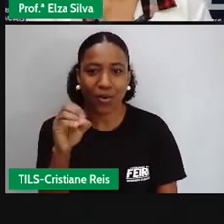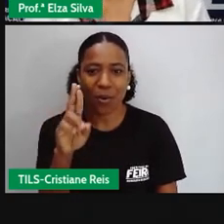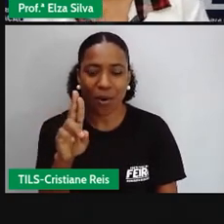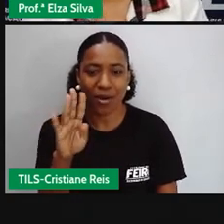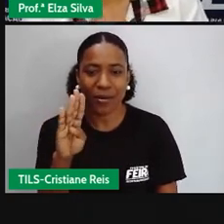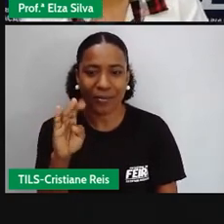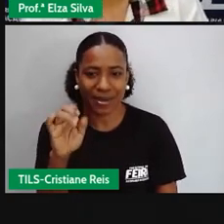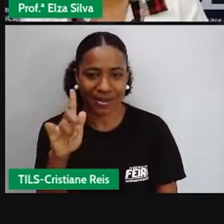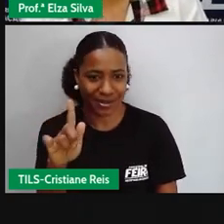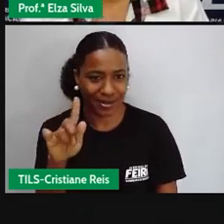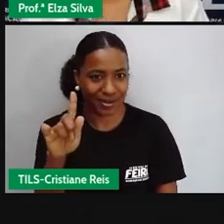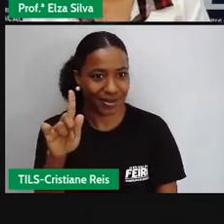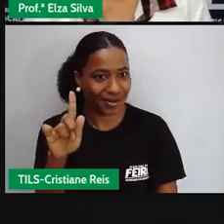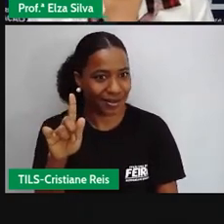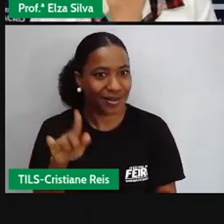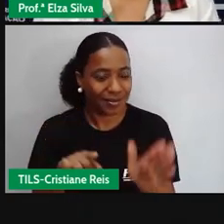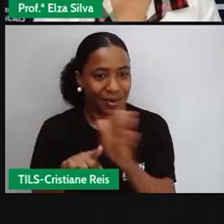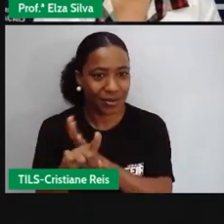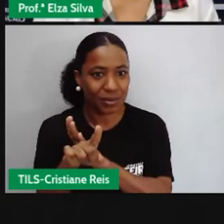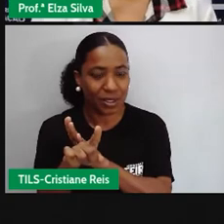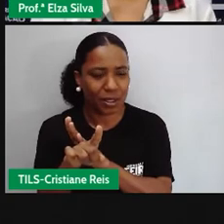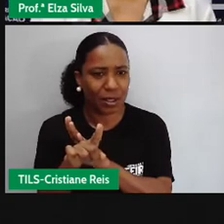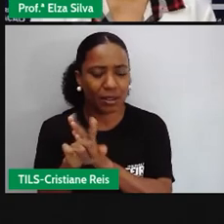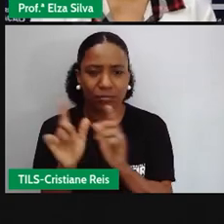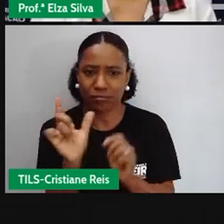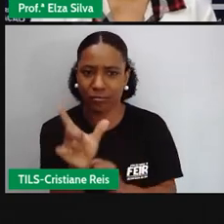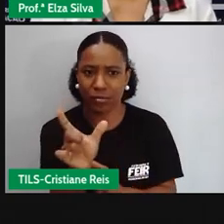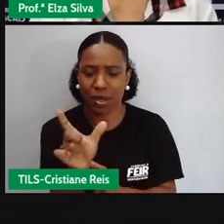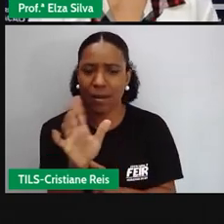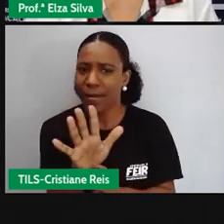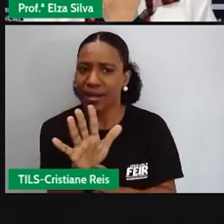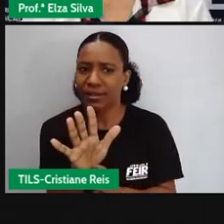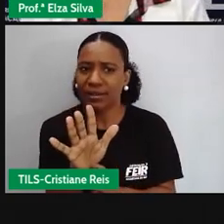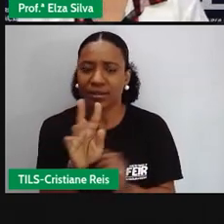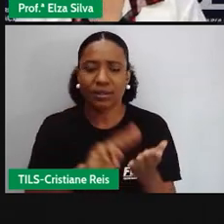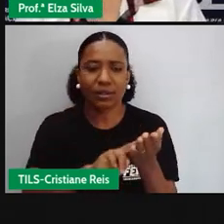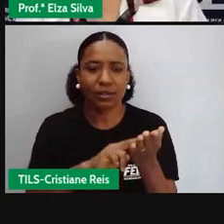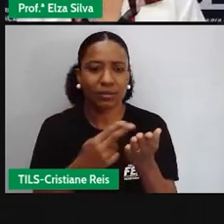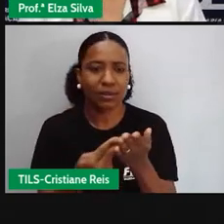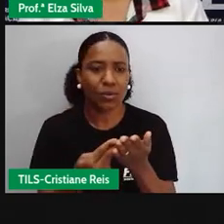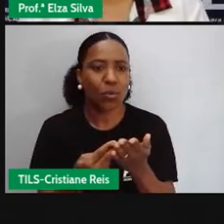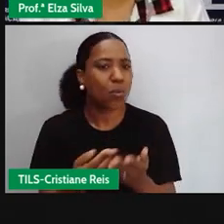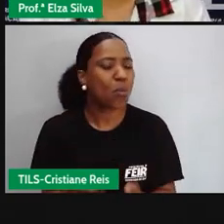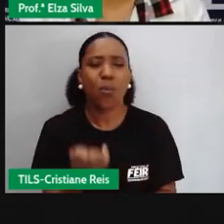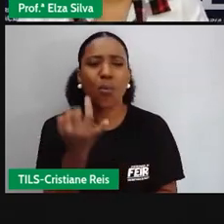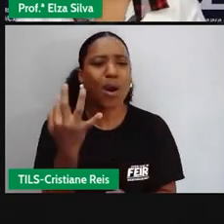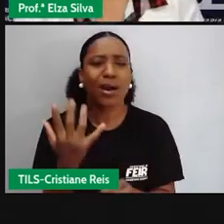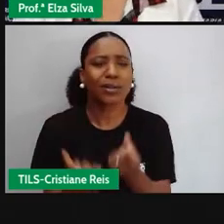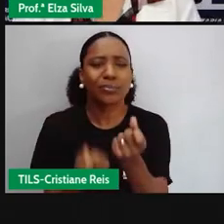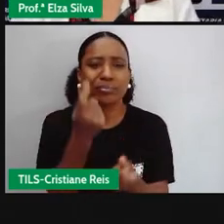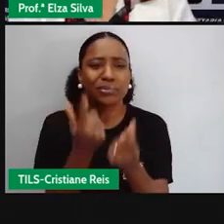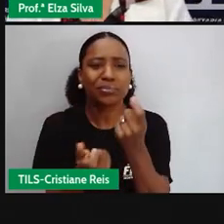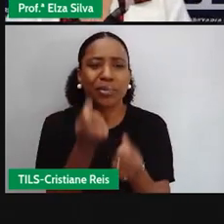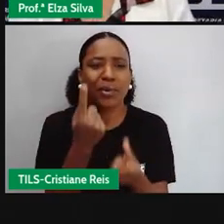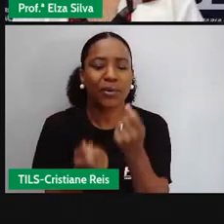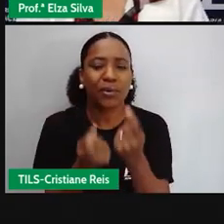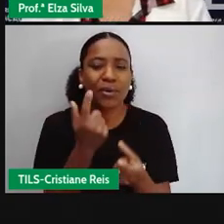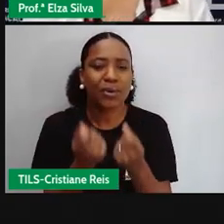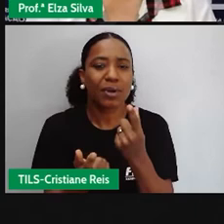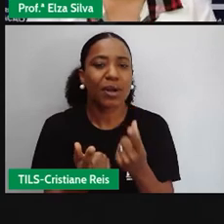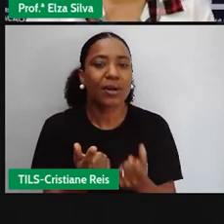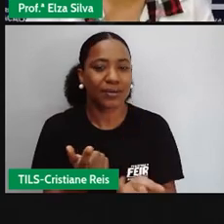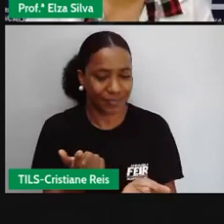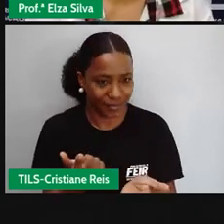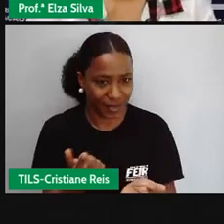It is 5 dólares. É 5 dólares. Mas no caso dos hats, dos chapéus, né?